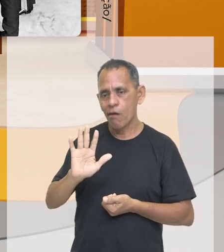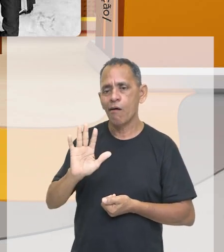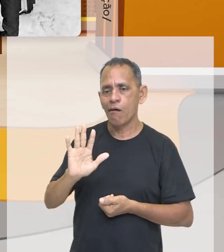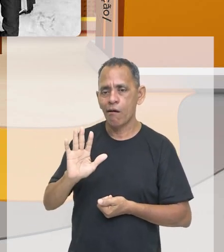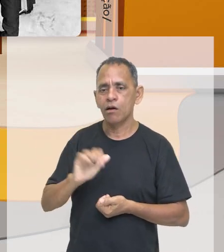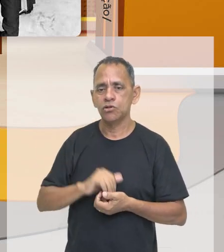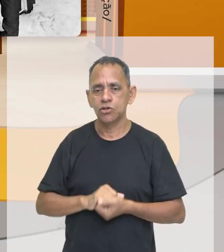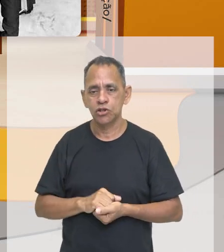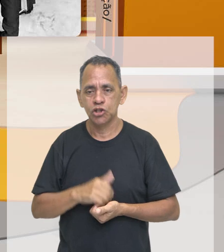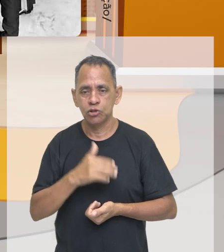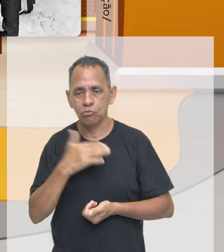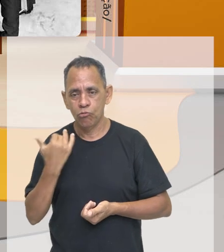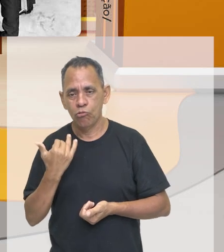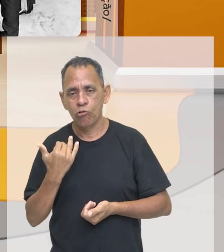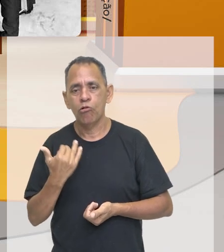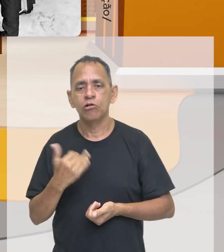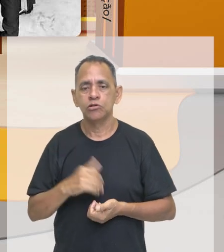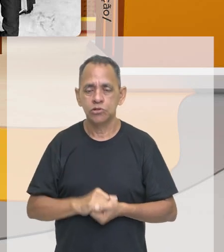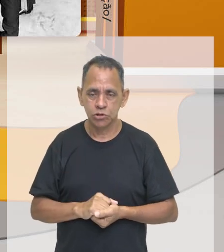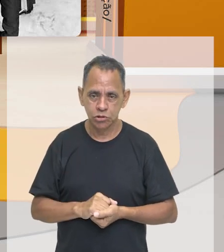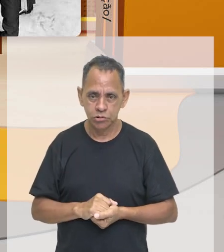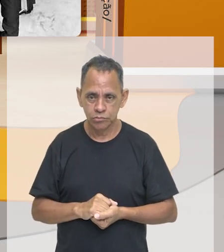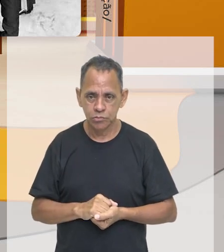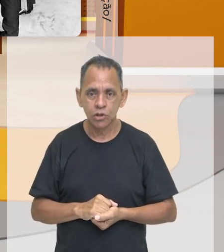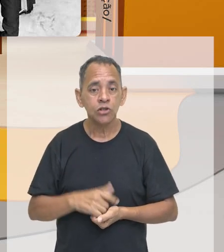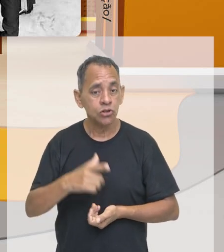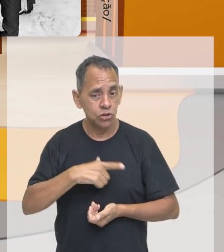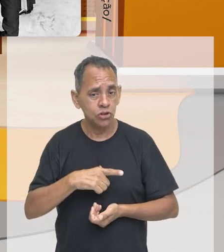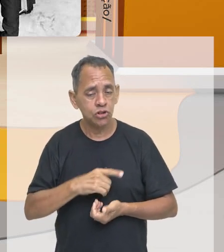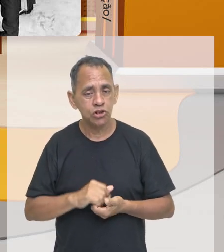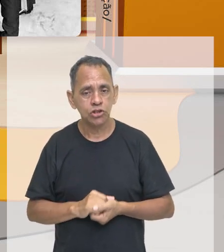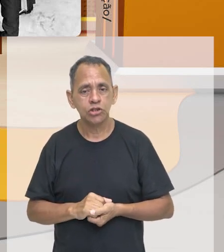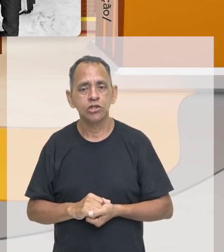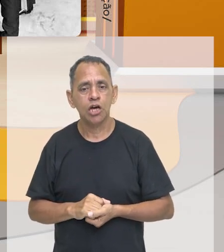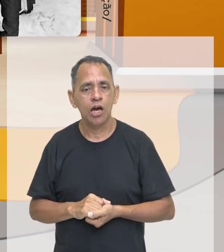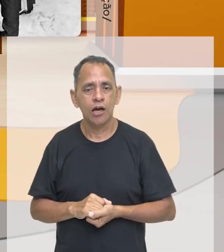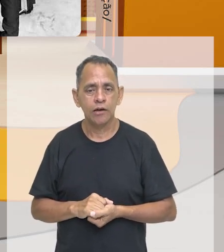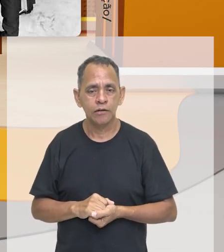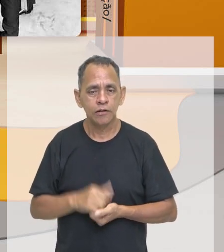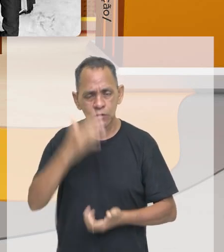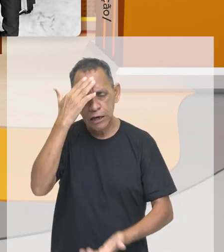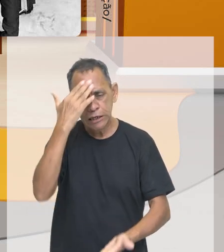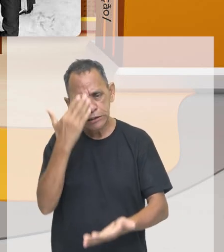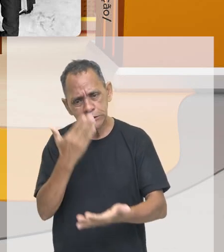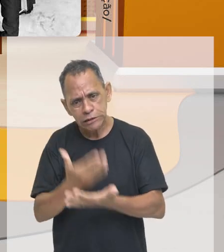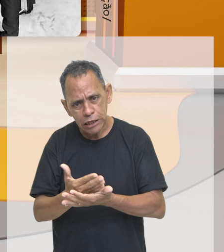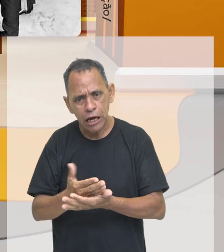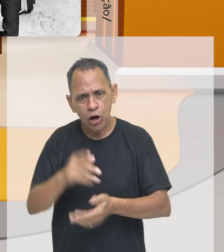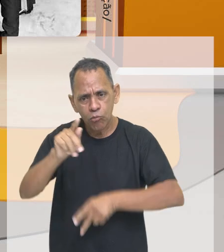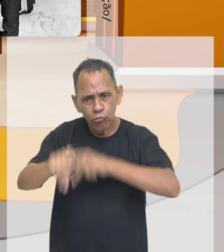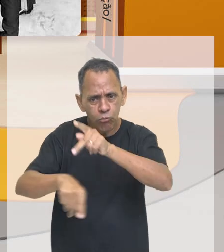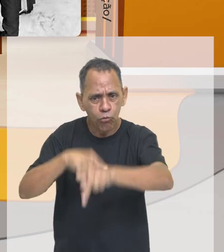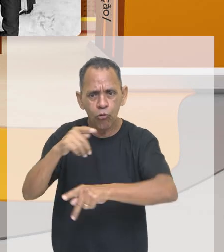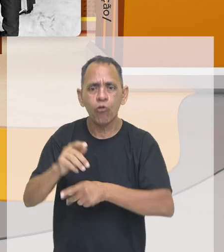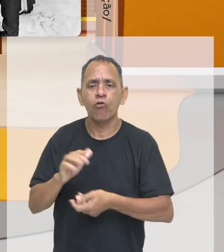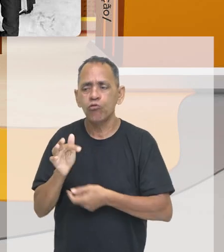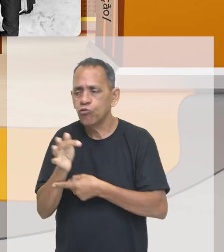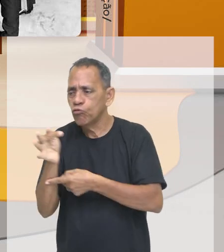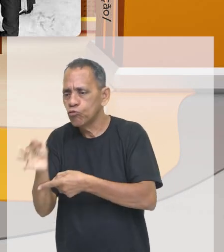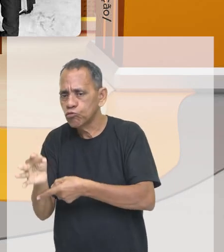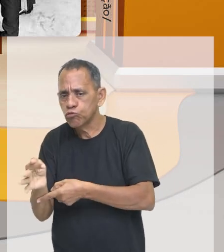-se grande expectativa no governo de Tancredo Neves e uma vez que ele infelizmente não